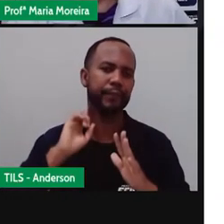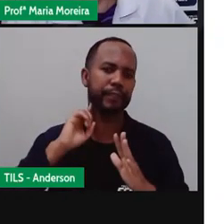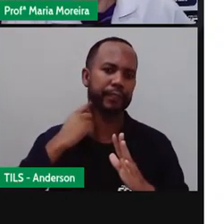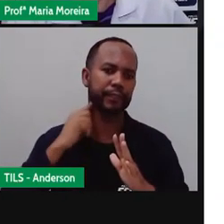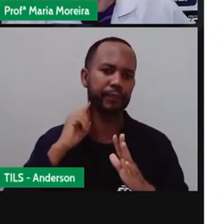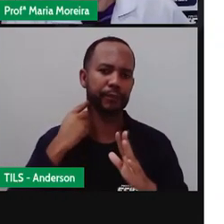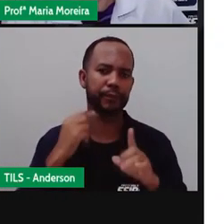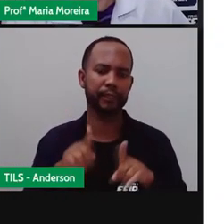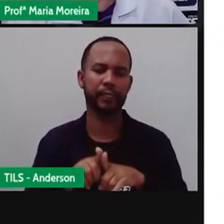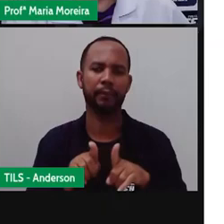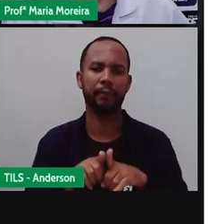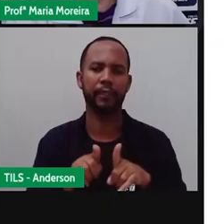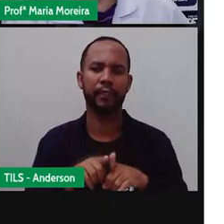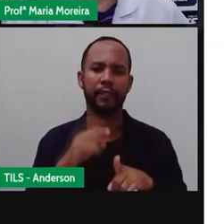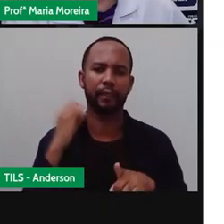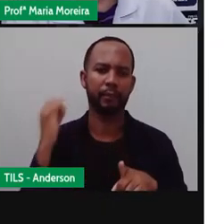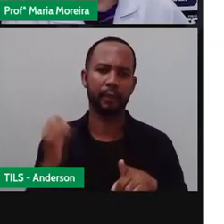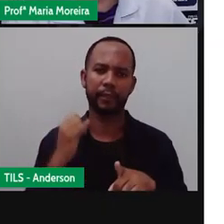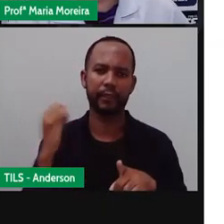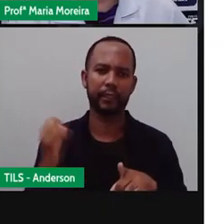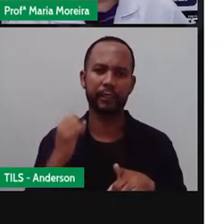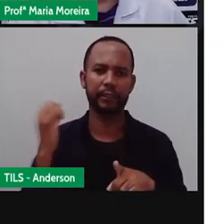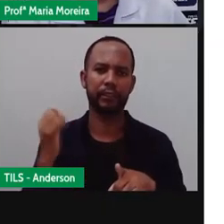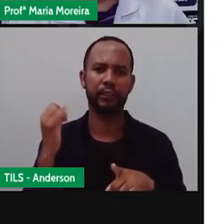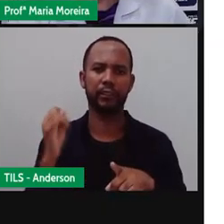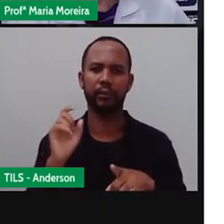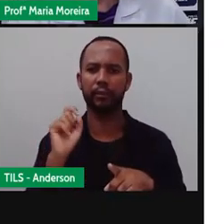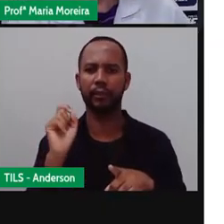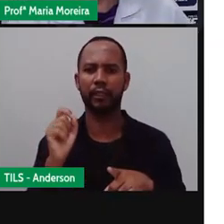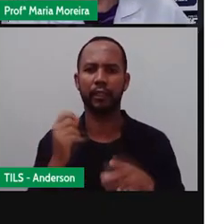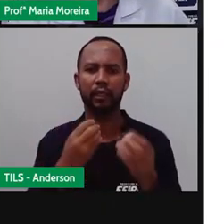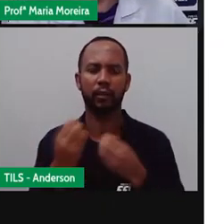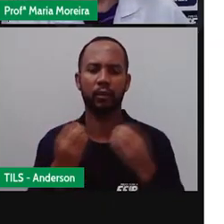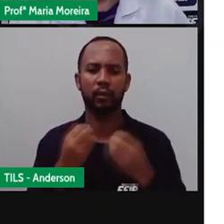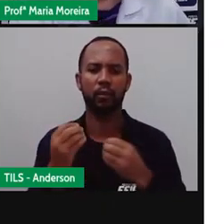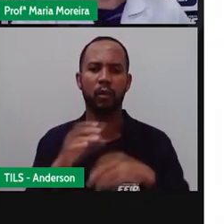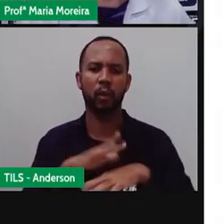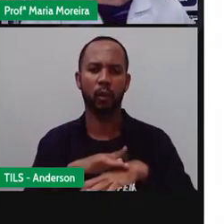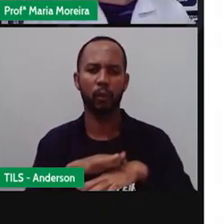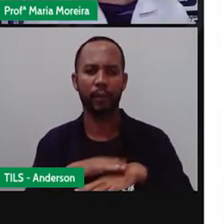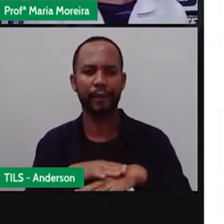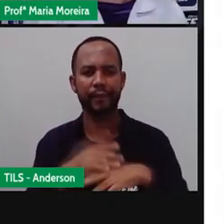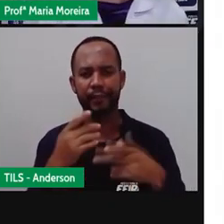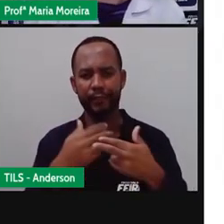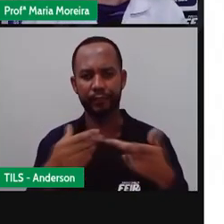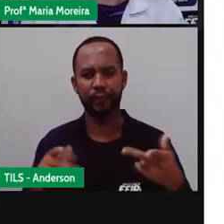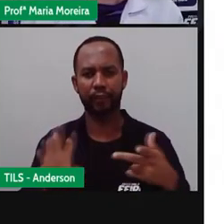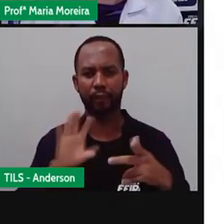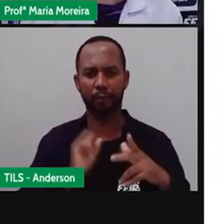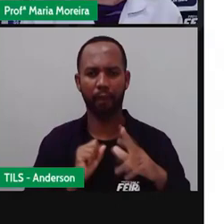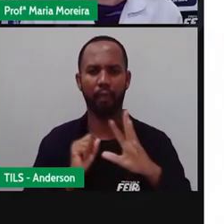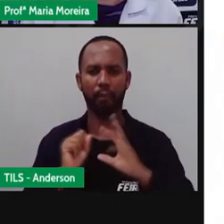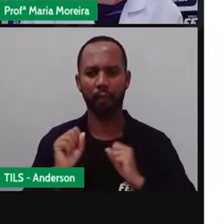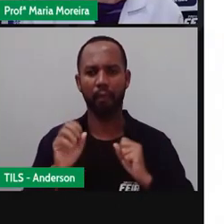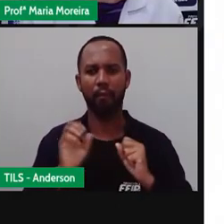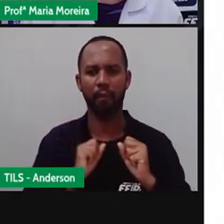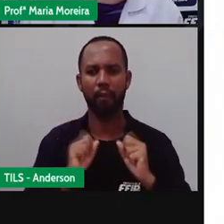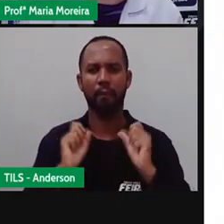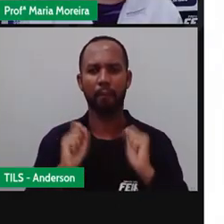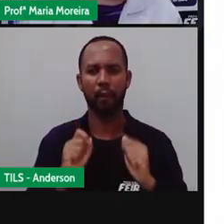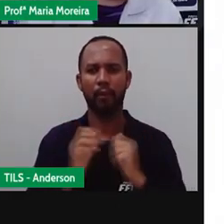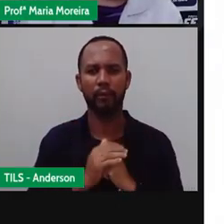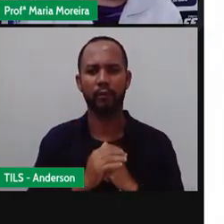eles são fundamentais no combate de vetores e na prevenção de doença. Então é só a gente dar uma olhadinha nessa imagem.